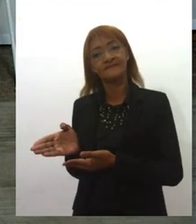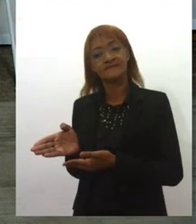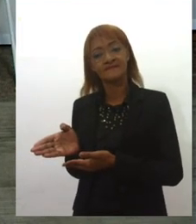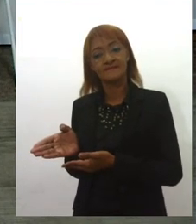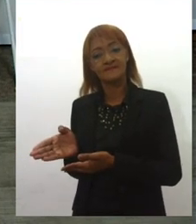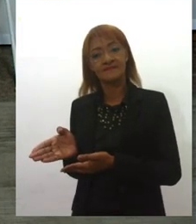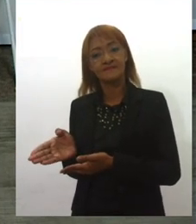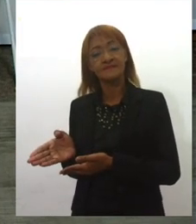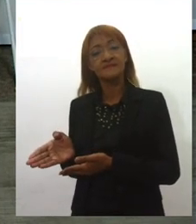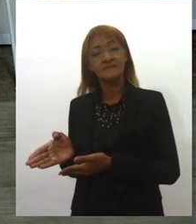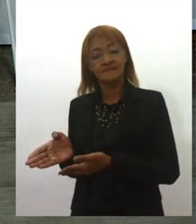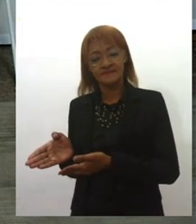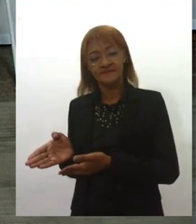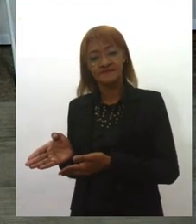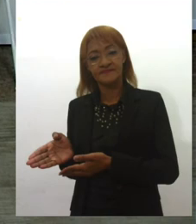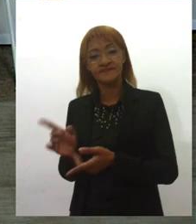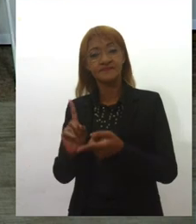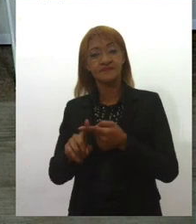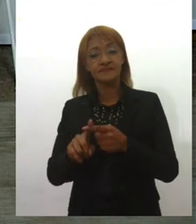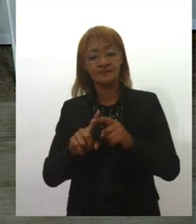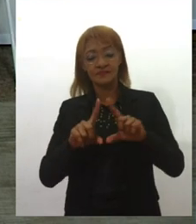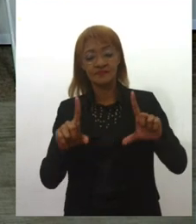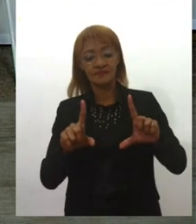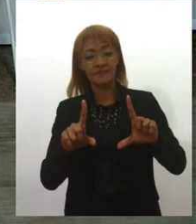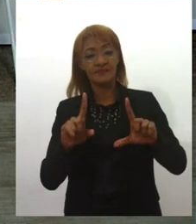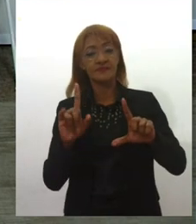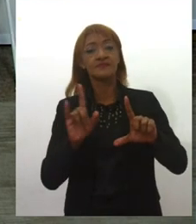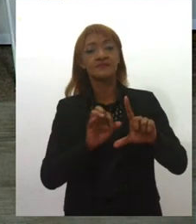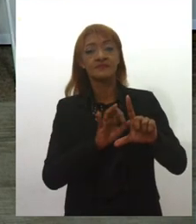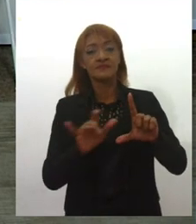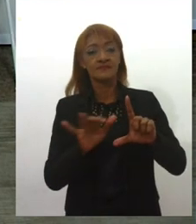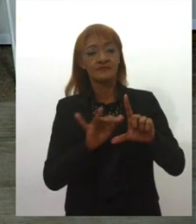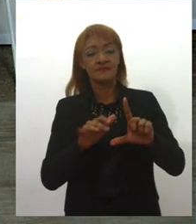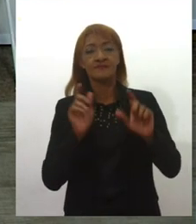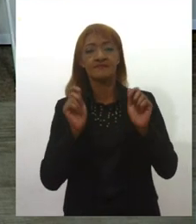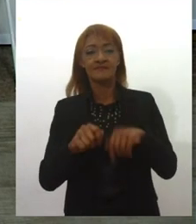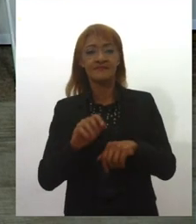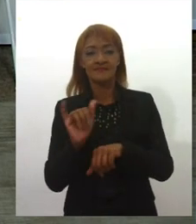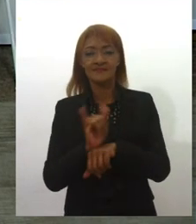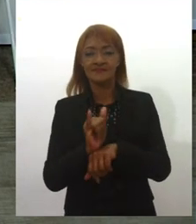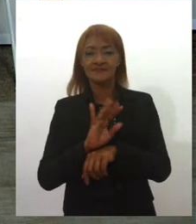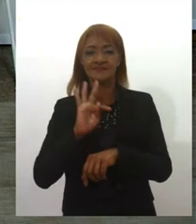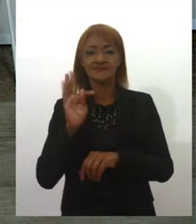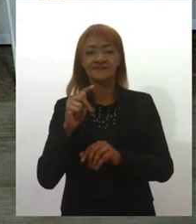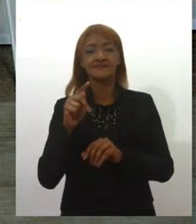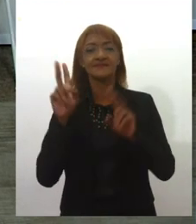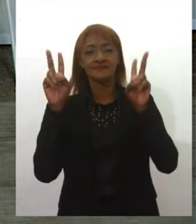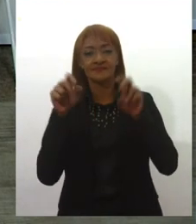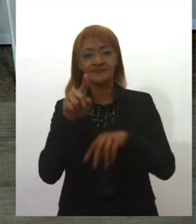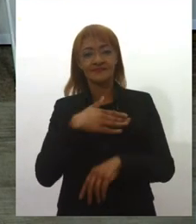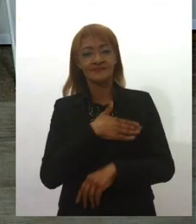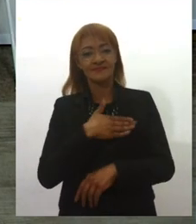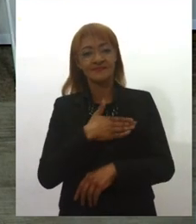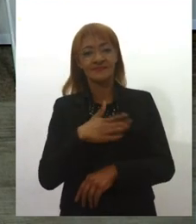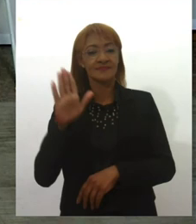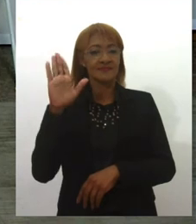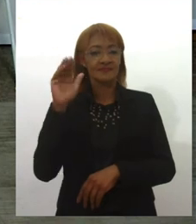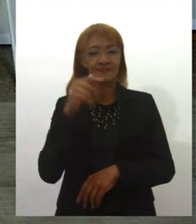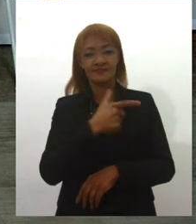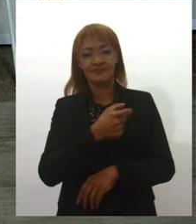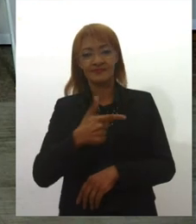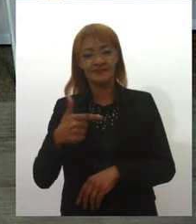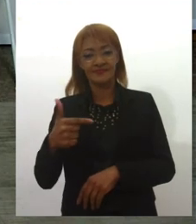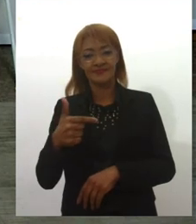arroba TV Alese e tem também o nosso canal do YouTube onde você pode reprisar e ver os temas que você mais gosta. Até 2022.